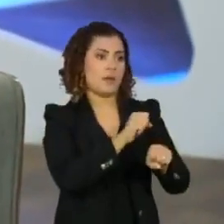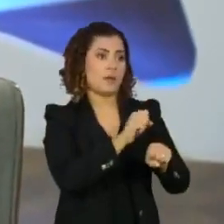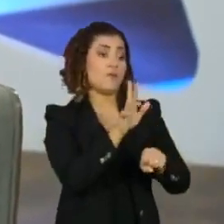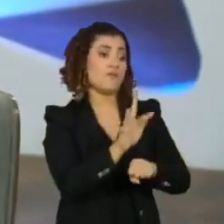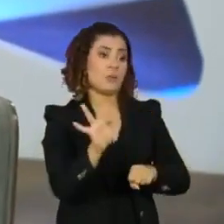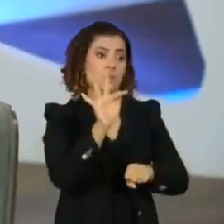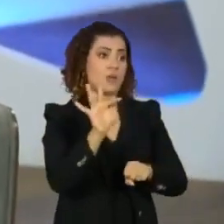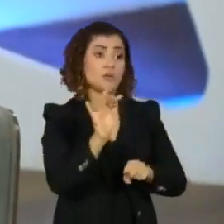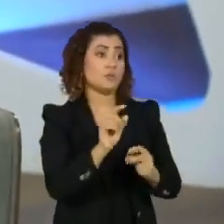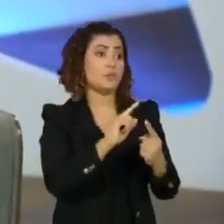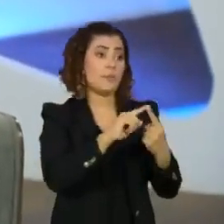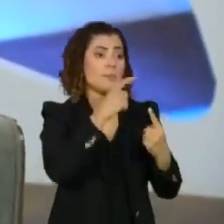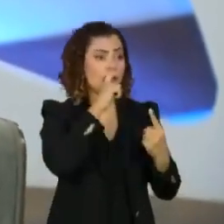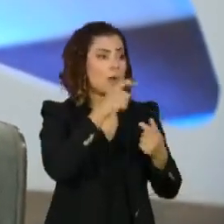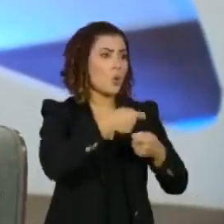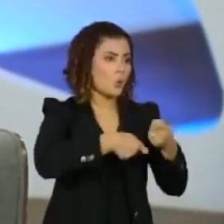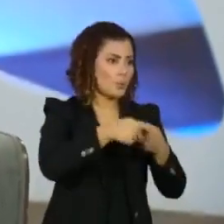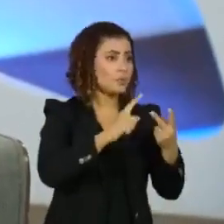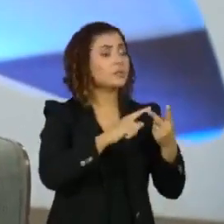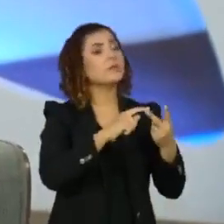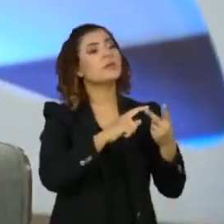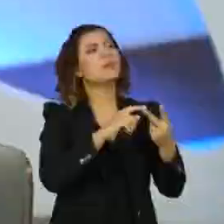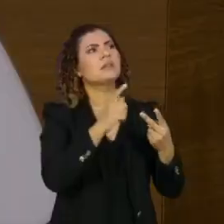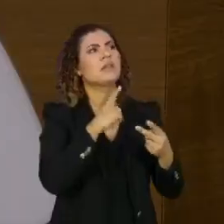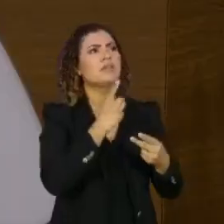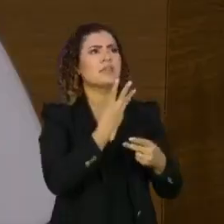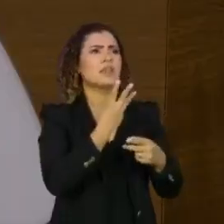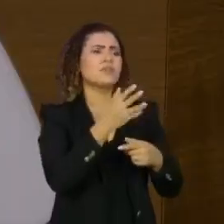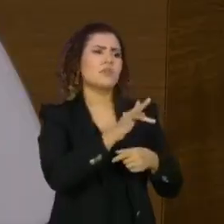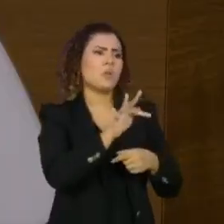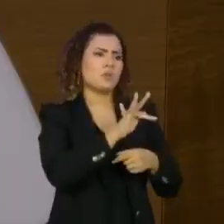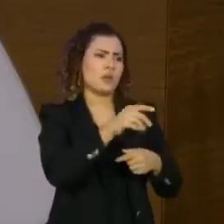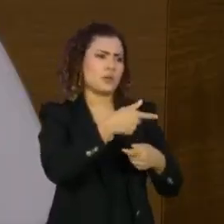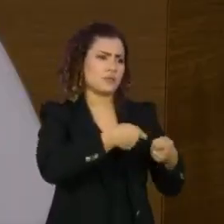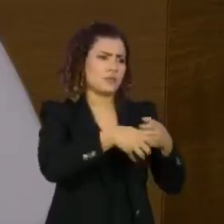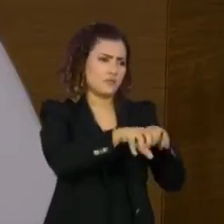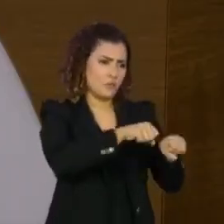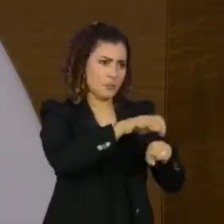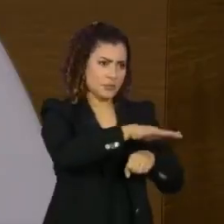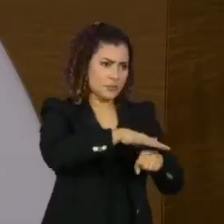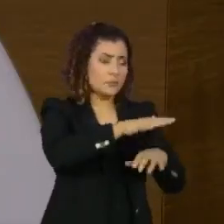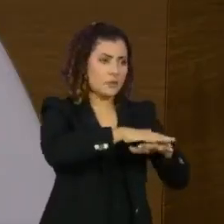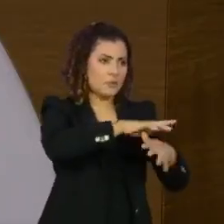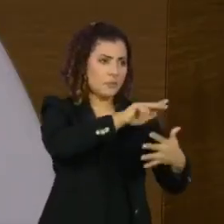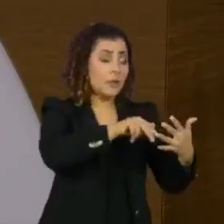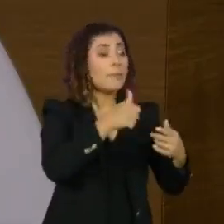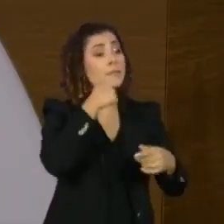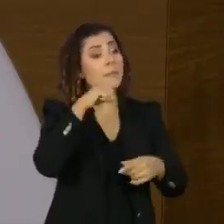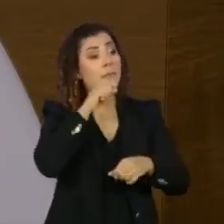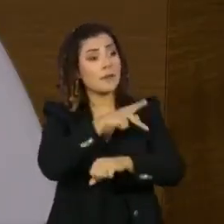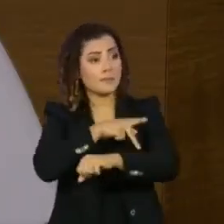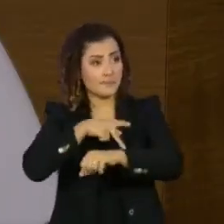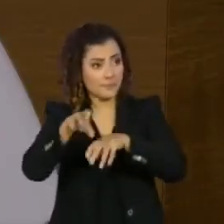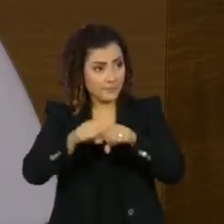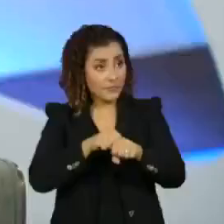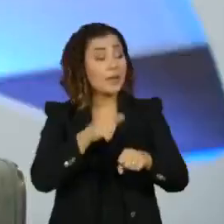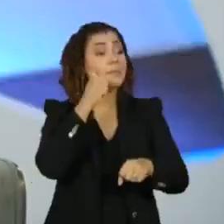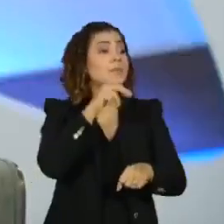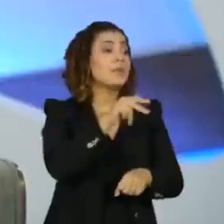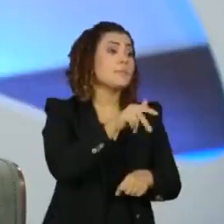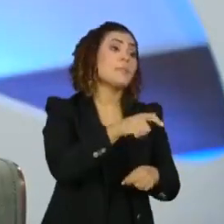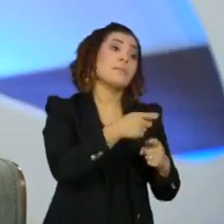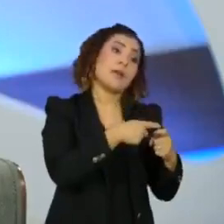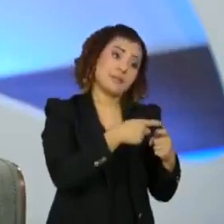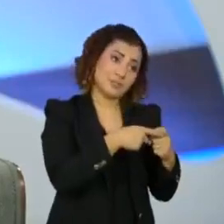universidade. Meu pai é economista, tem umas três faculdades ligadas a exatas e a minha mãe é pedagoga. A minha irmã é médica,